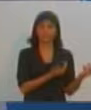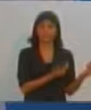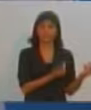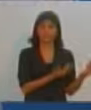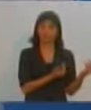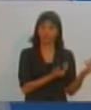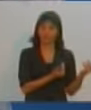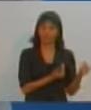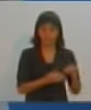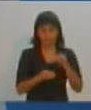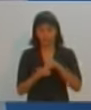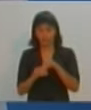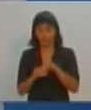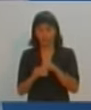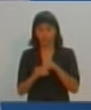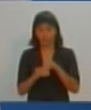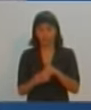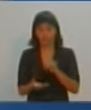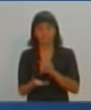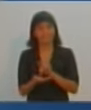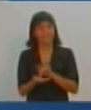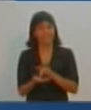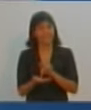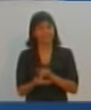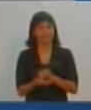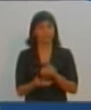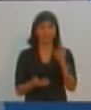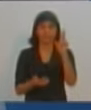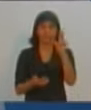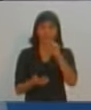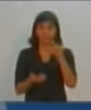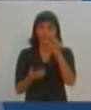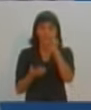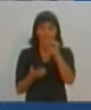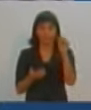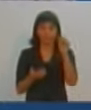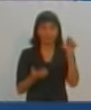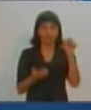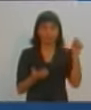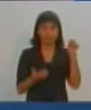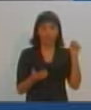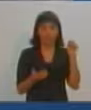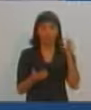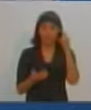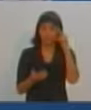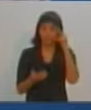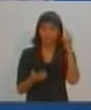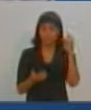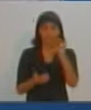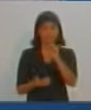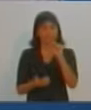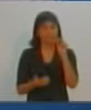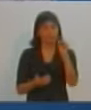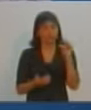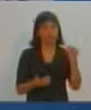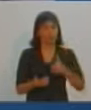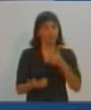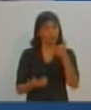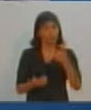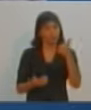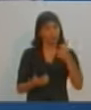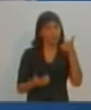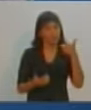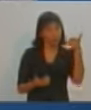voto errado, como a Regina falou no outro debate lá na televisão. Você dá um voto errado, você não... não é aqueles quatro anos.